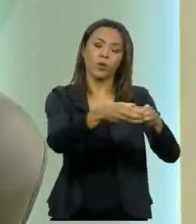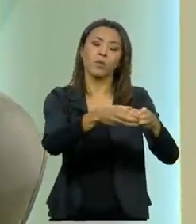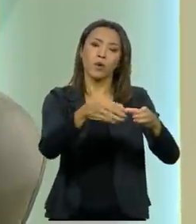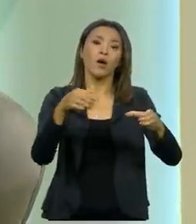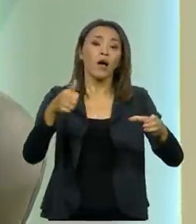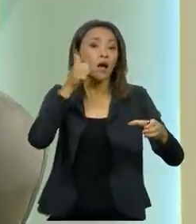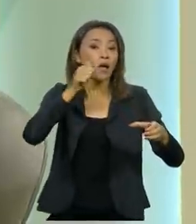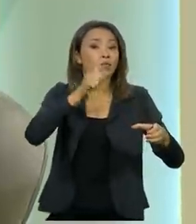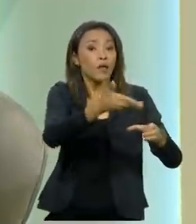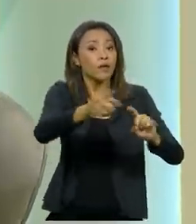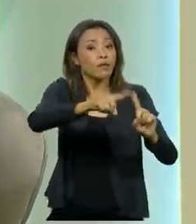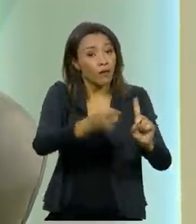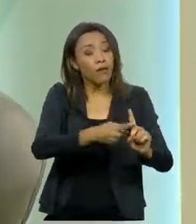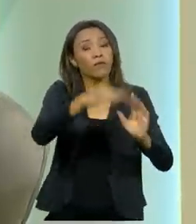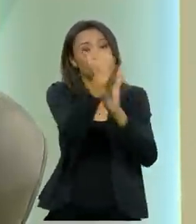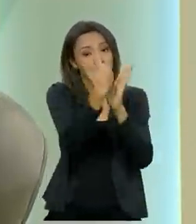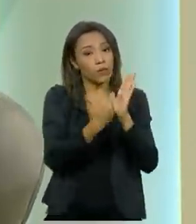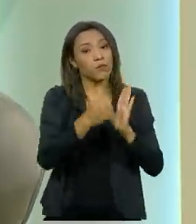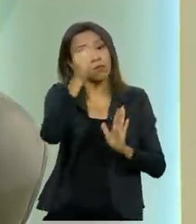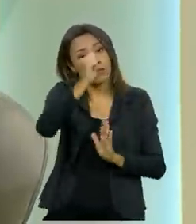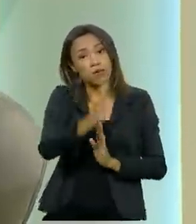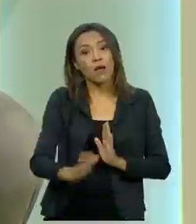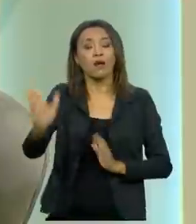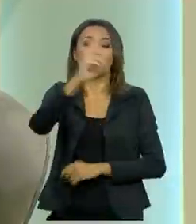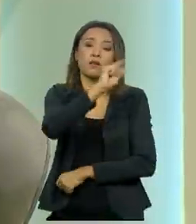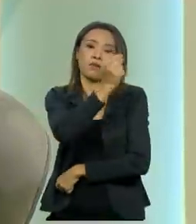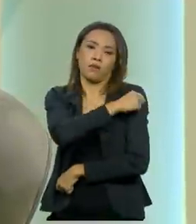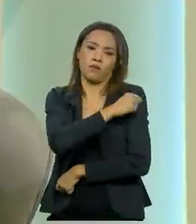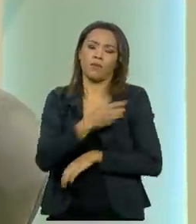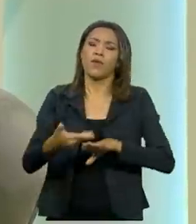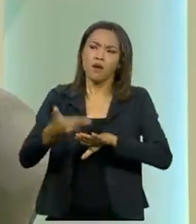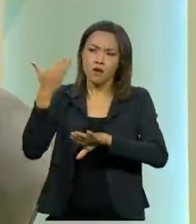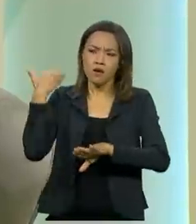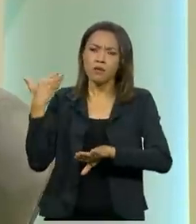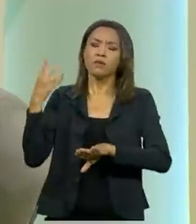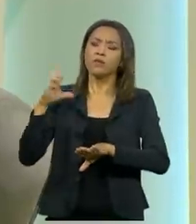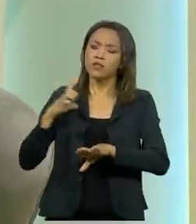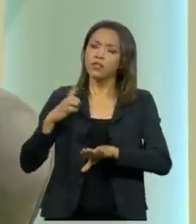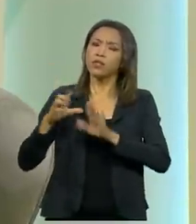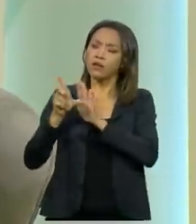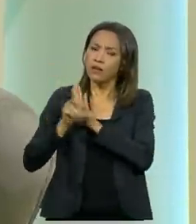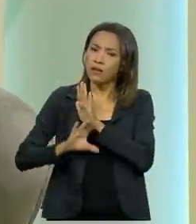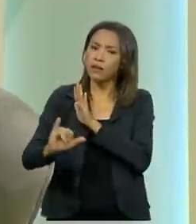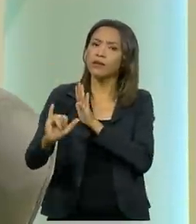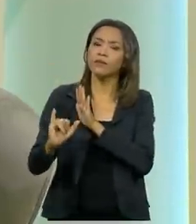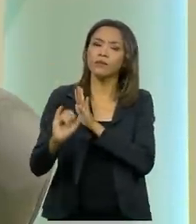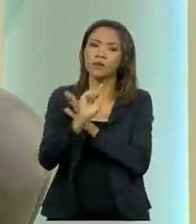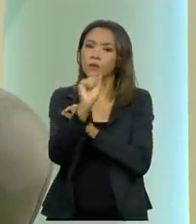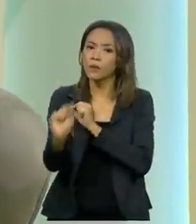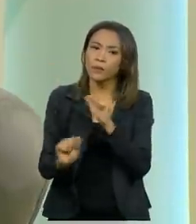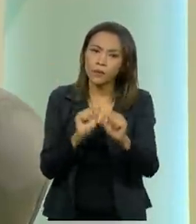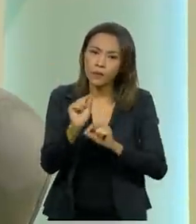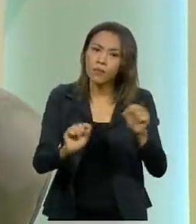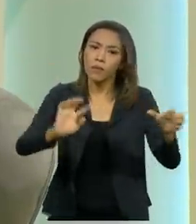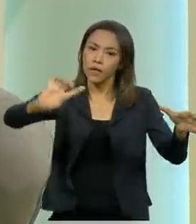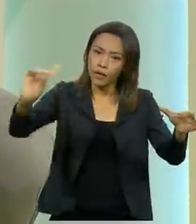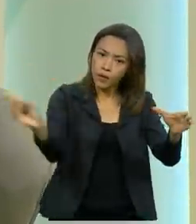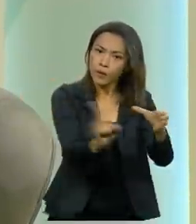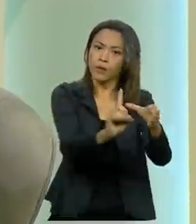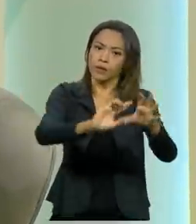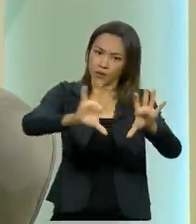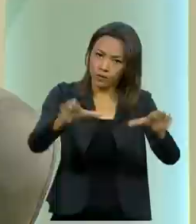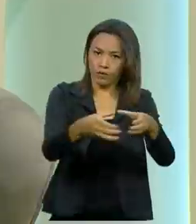de Imunização. Vale ressaltar que havia até iniciativas legislativas para se incluir esse grupo